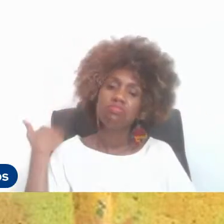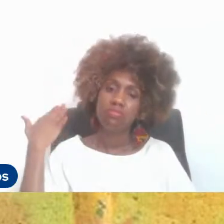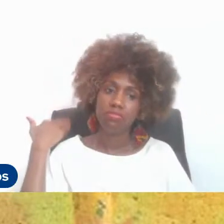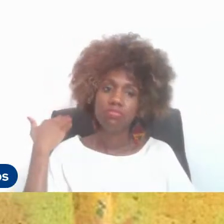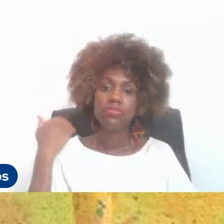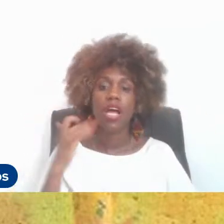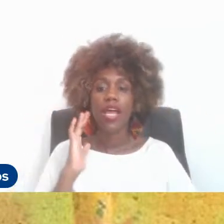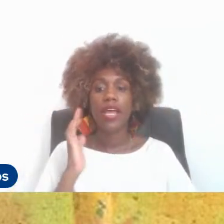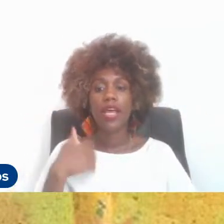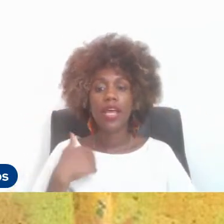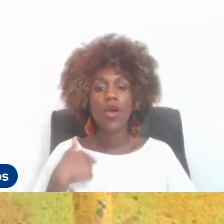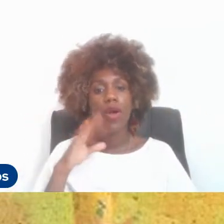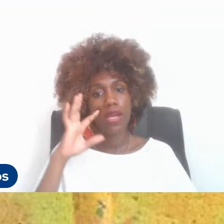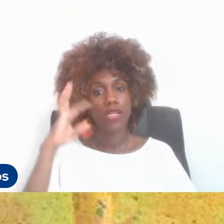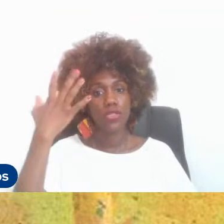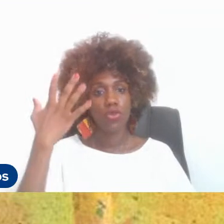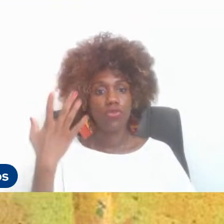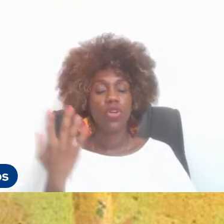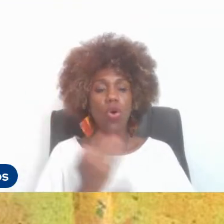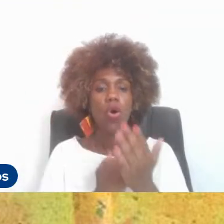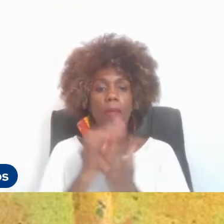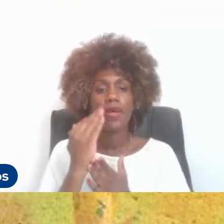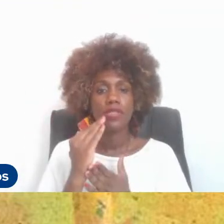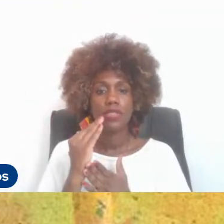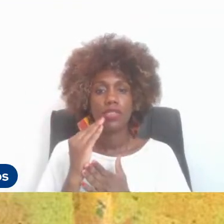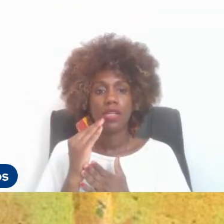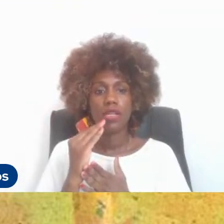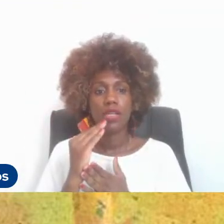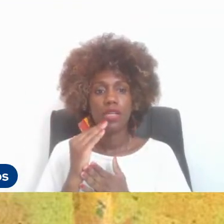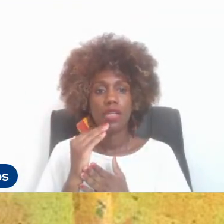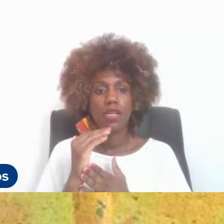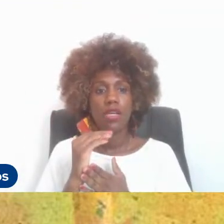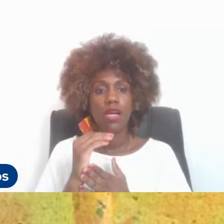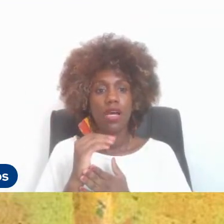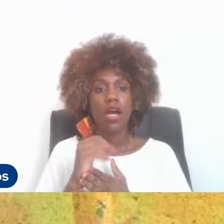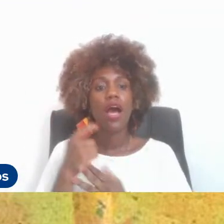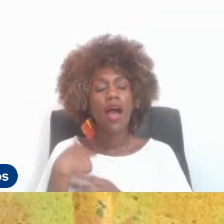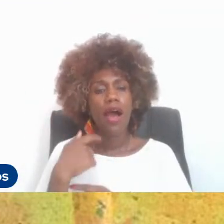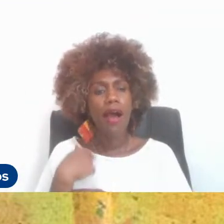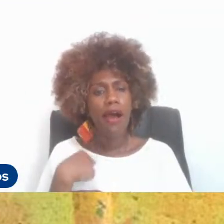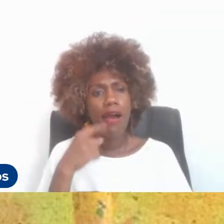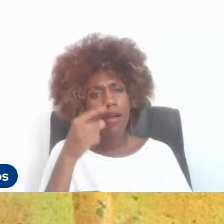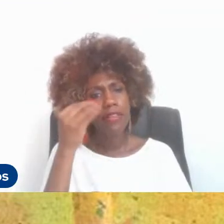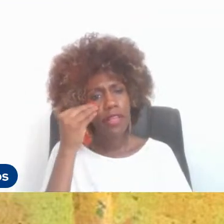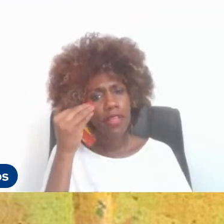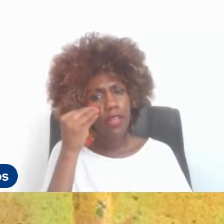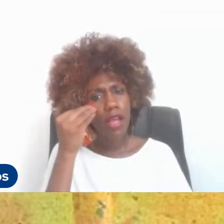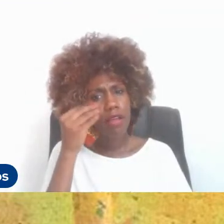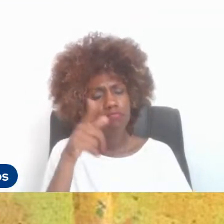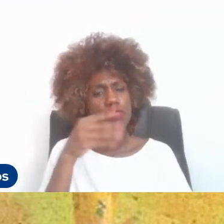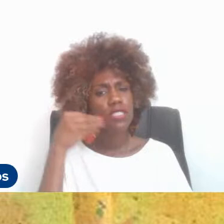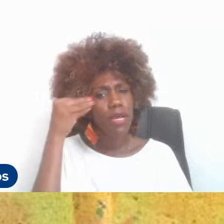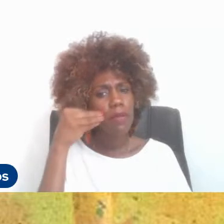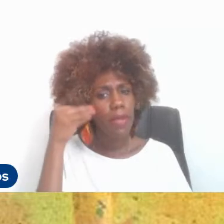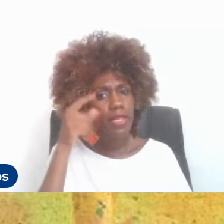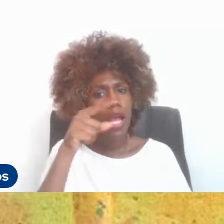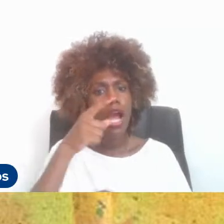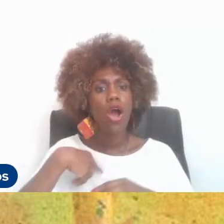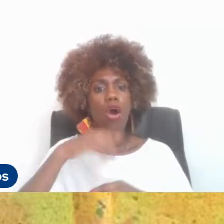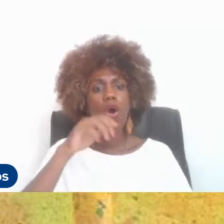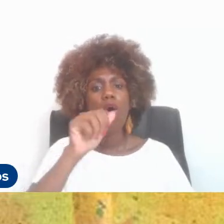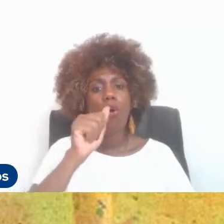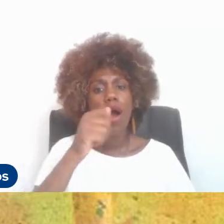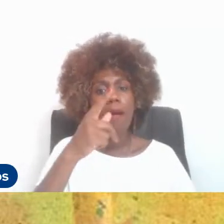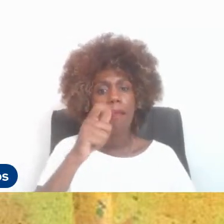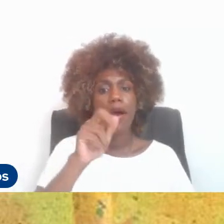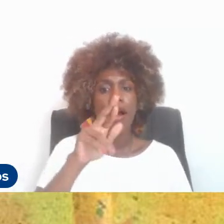eu resolvi começar a explorar um aparelho que chegou na escola de música, o Motion Capture,